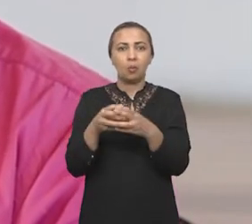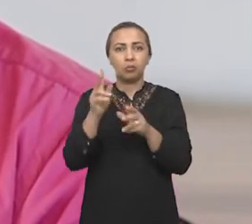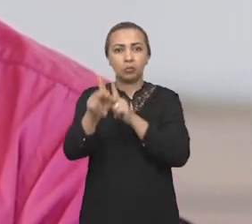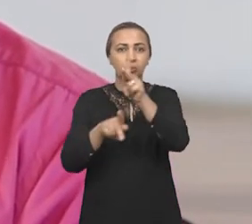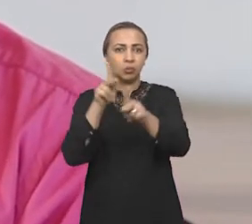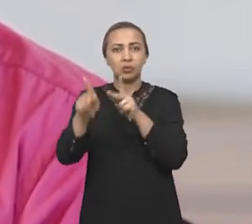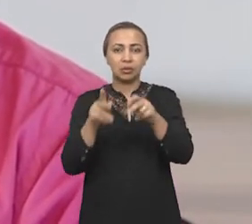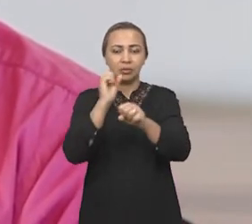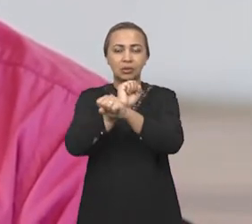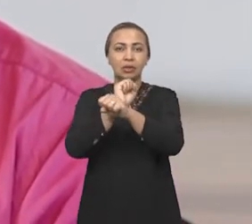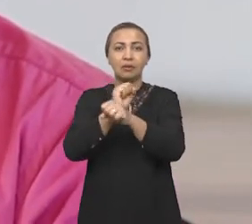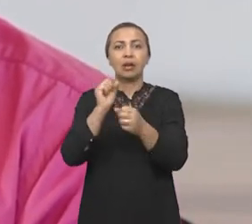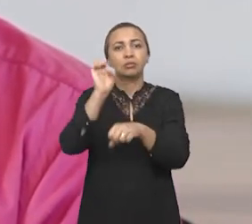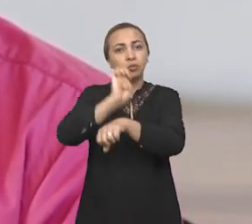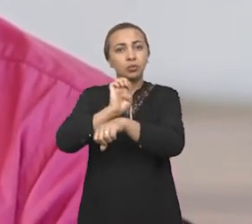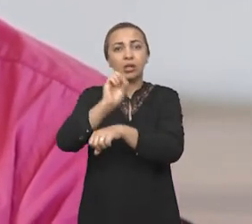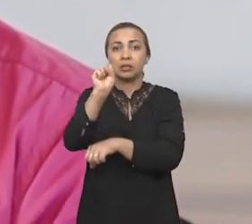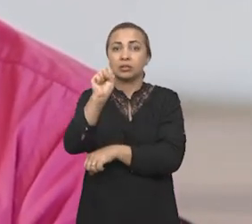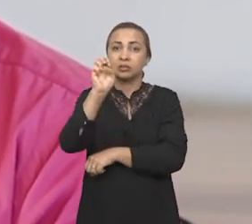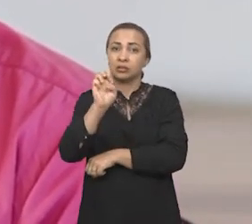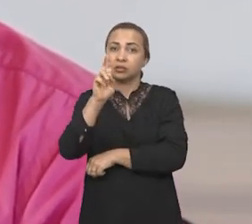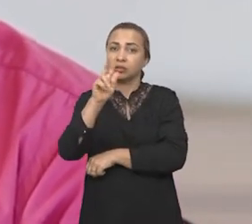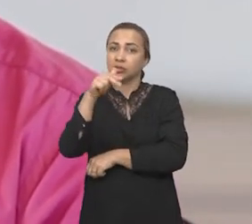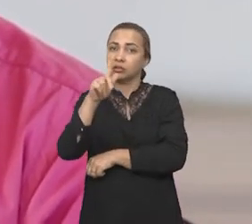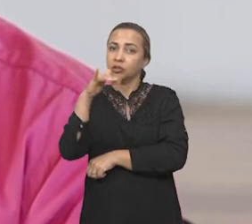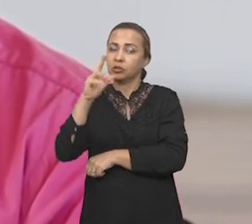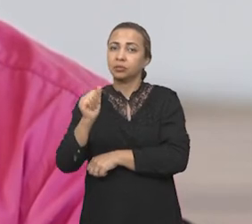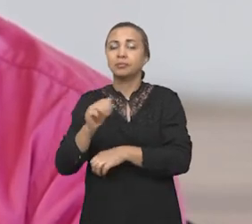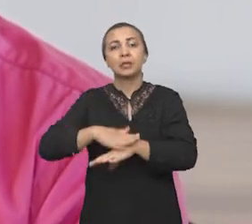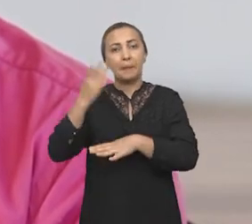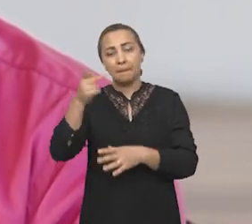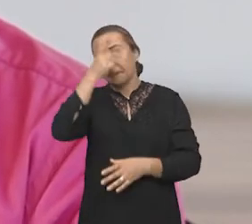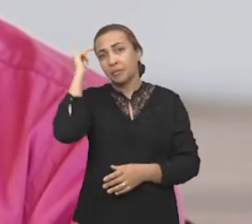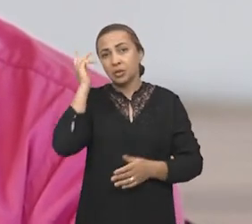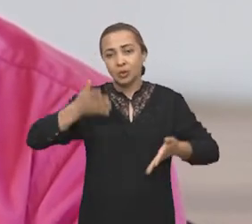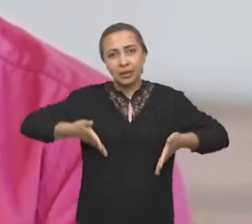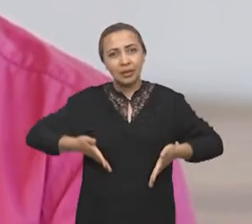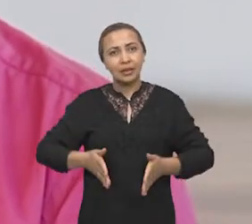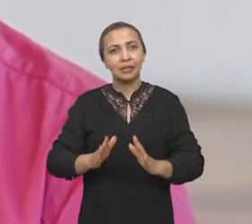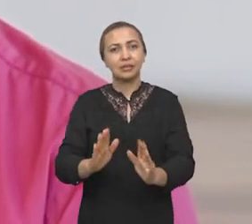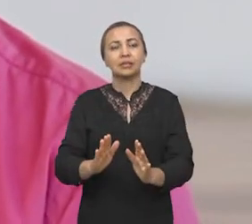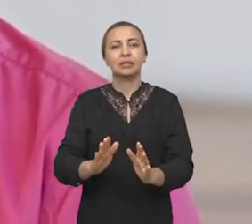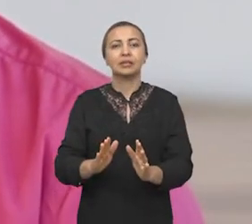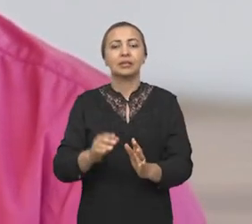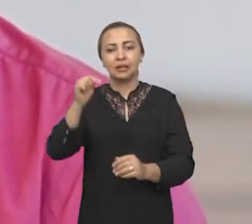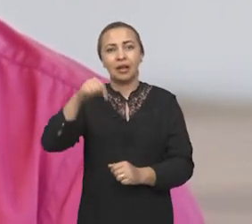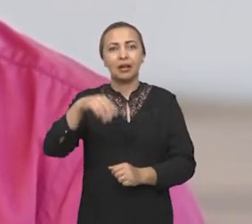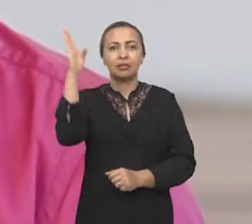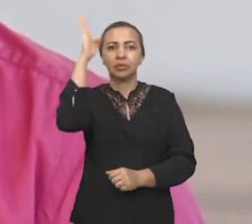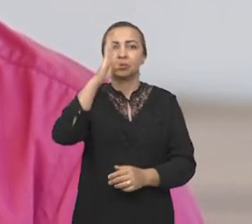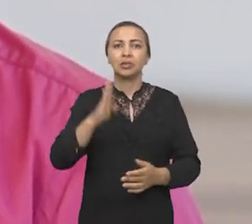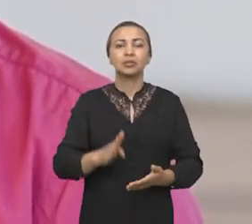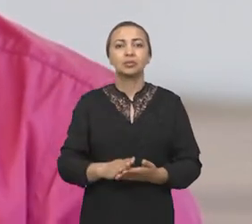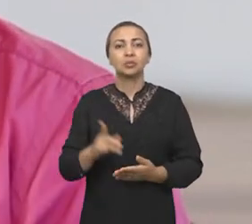escrava em Sergipe durante a primeira metade do século XIX era principalmente de pessoas nascidas no